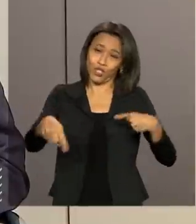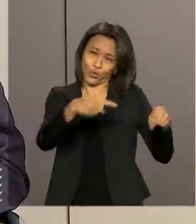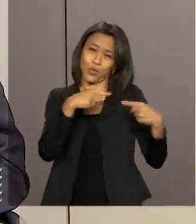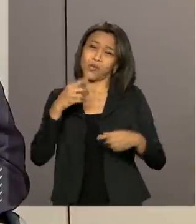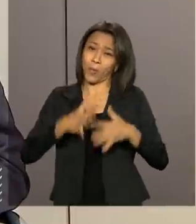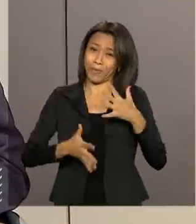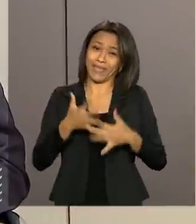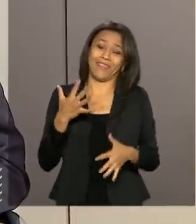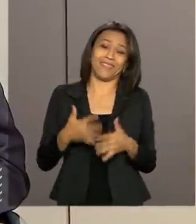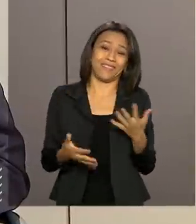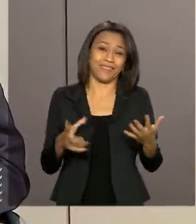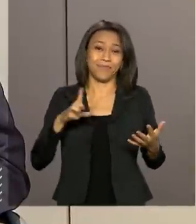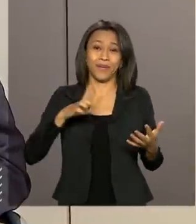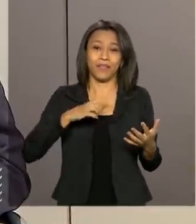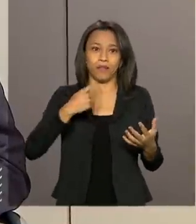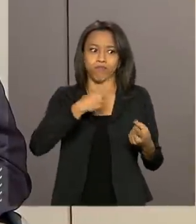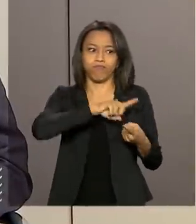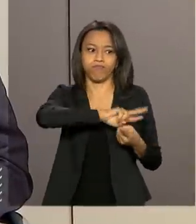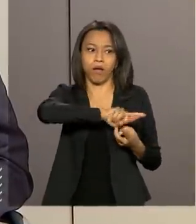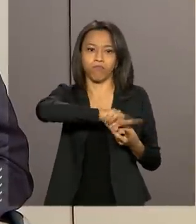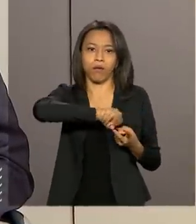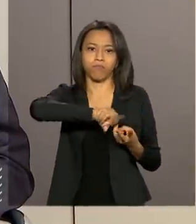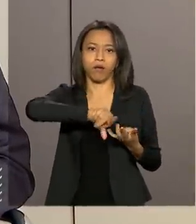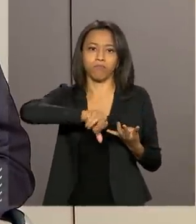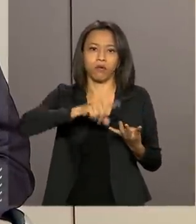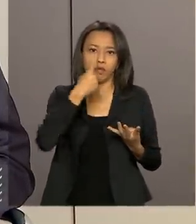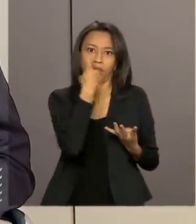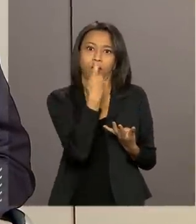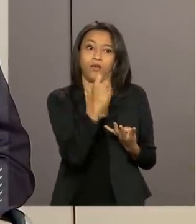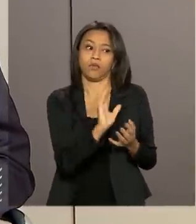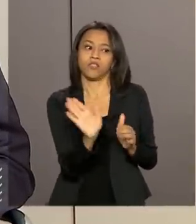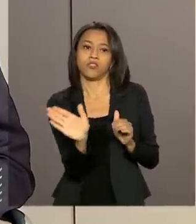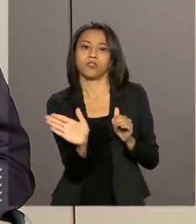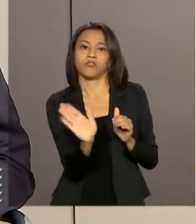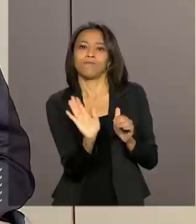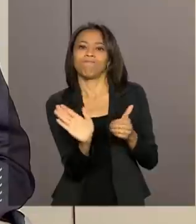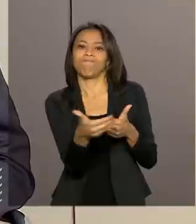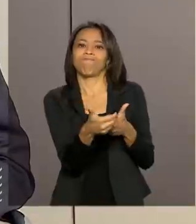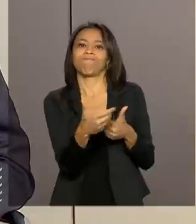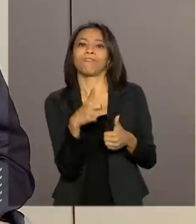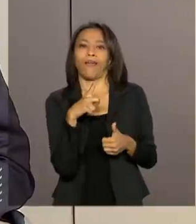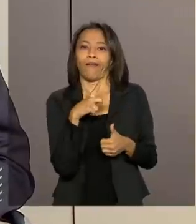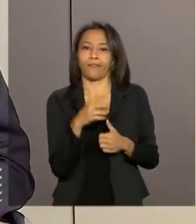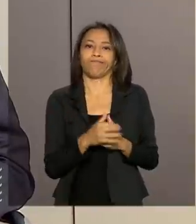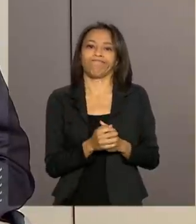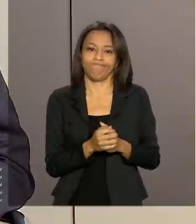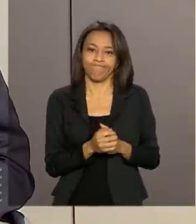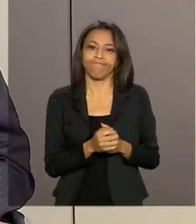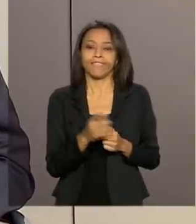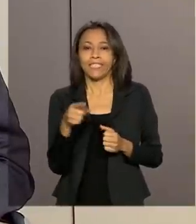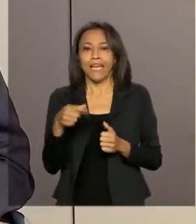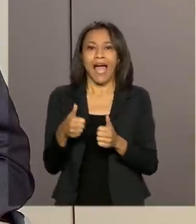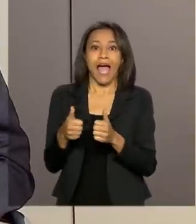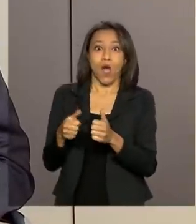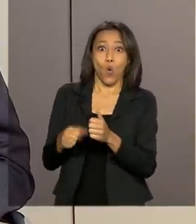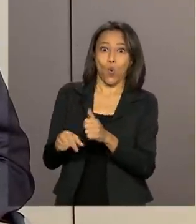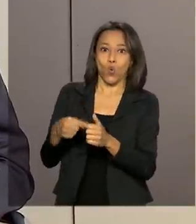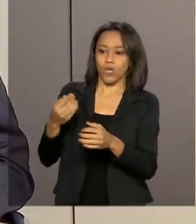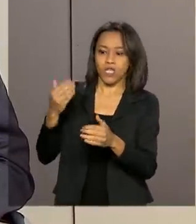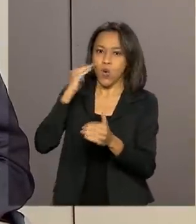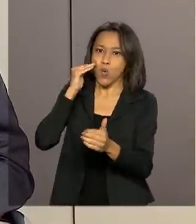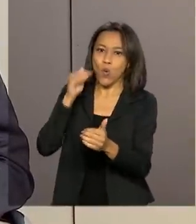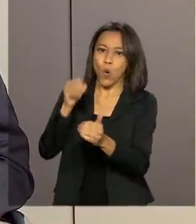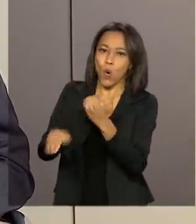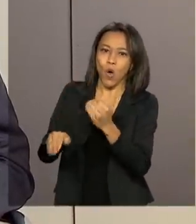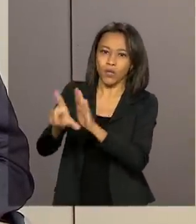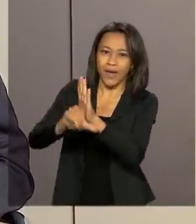porque eu vejo que existem inúmeros interesses embutidos. muitas vezes a ilegalidade beneficia